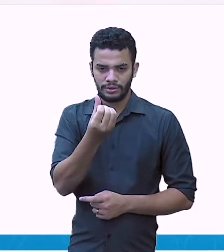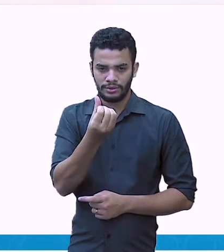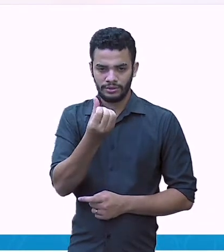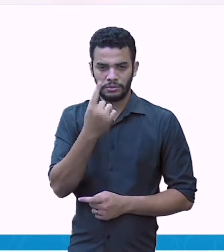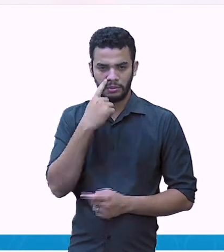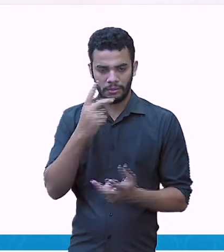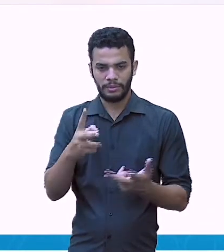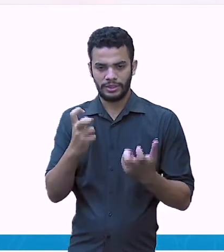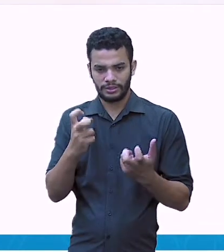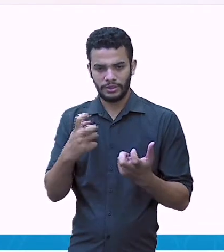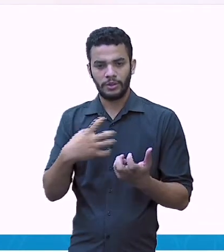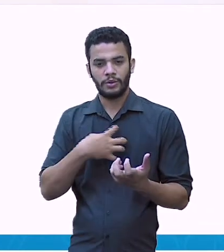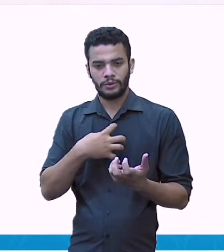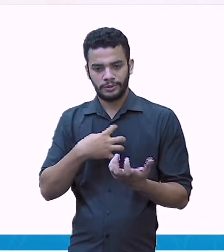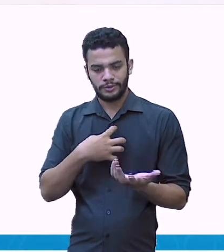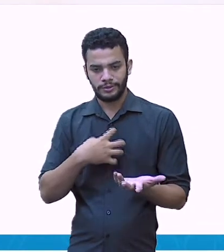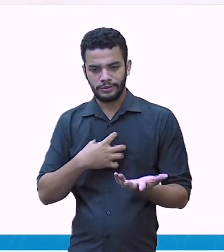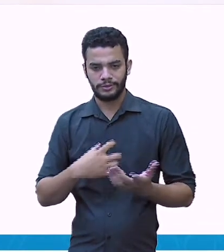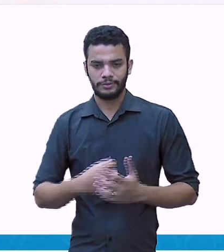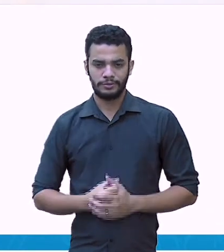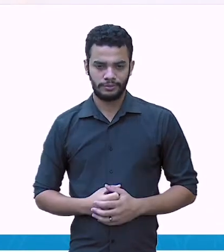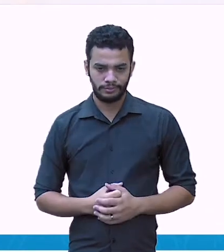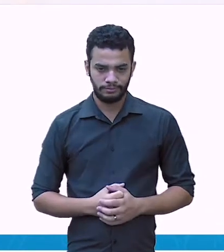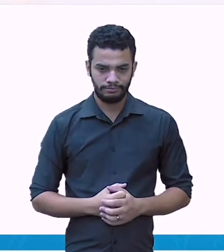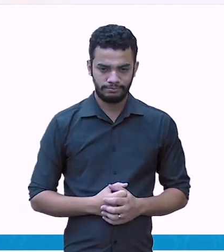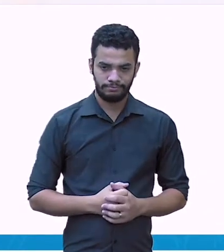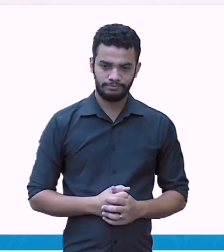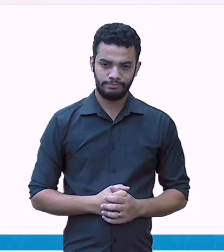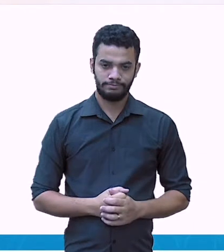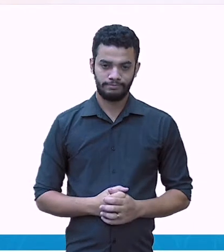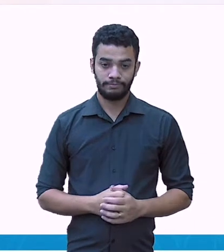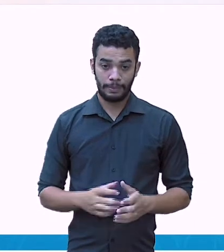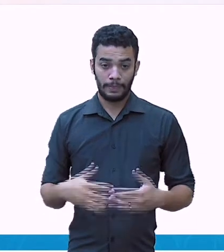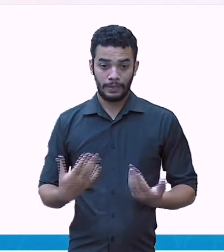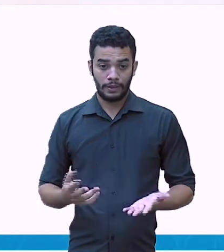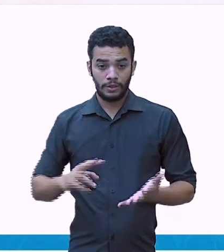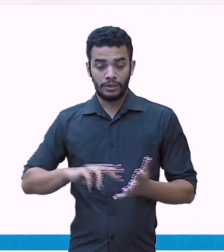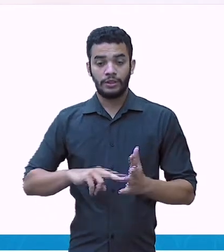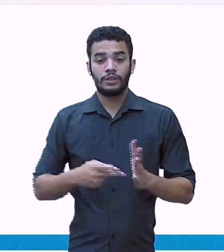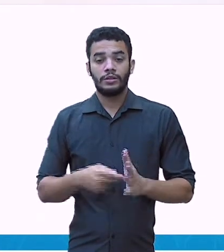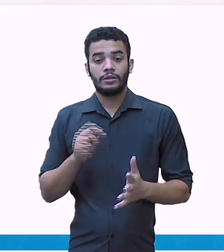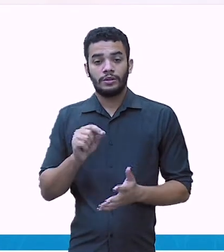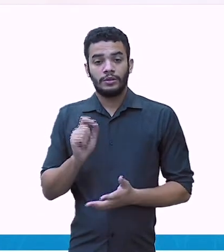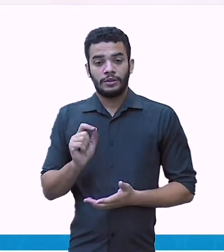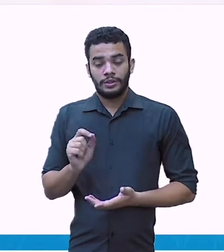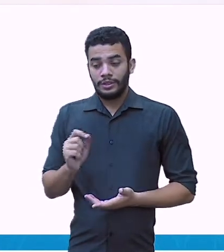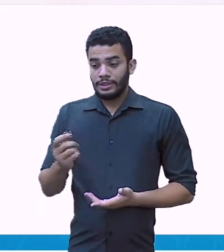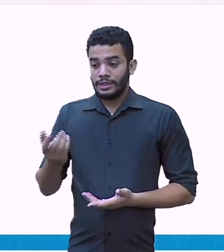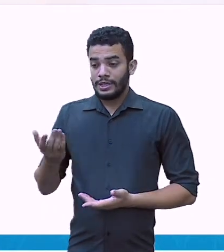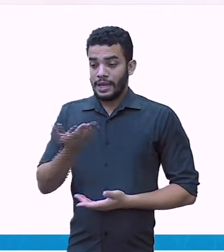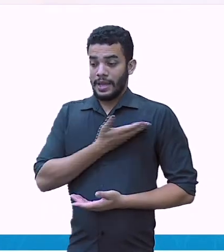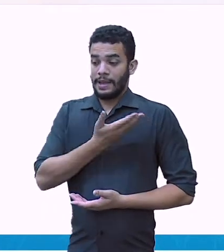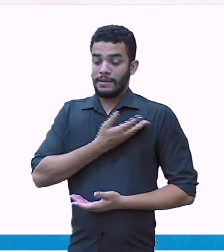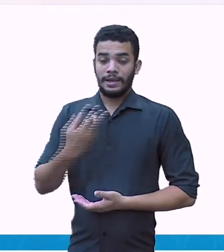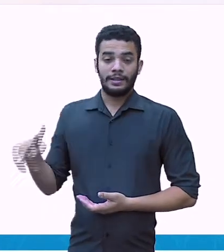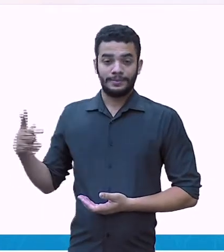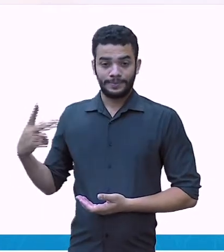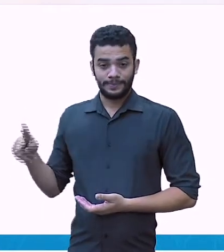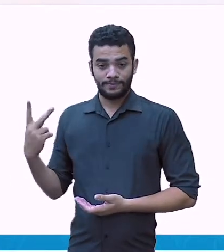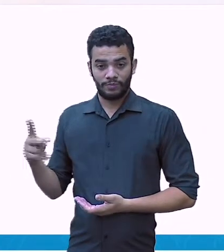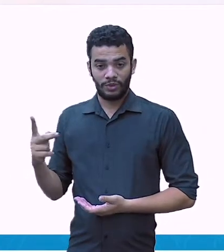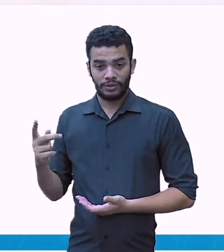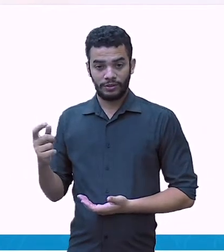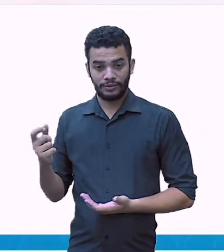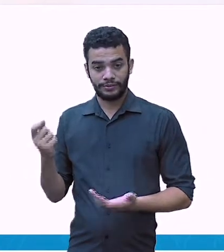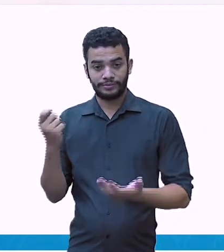Olha bem, vírgula embaixo de vírgula. Então, Ana gastou 11 reais e 61 centavos.